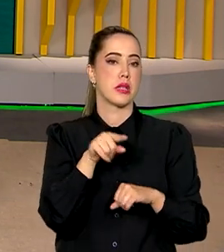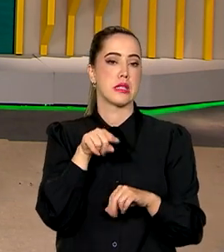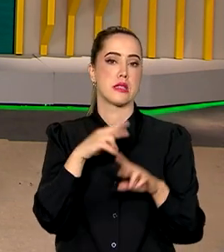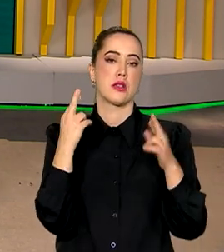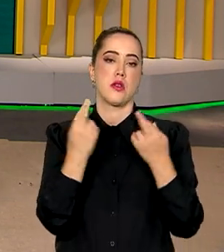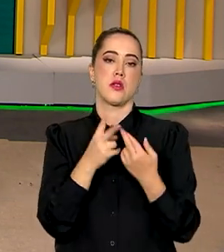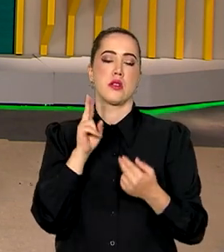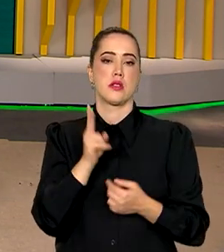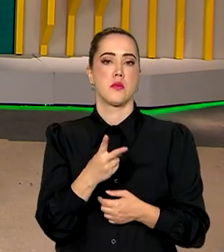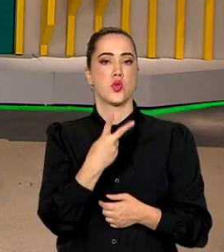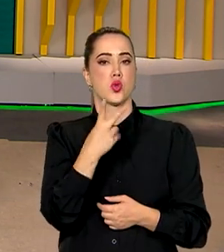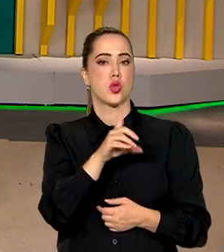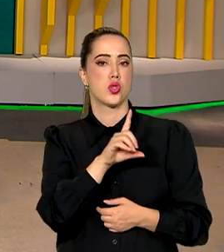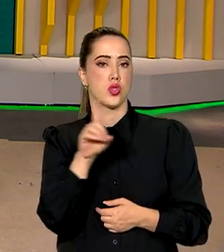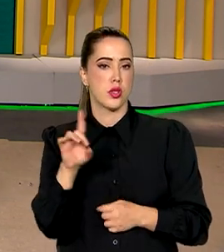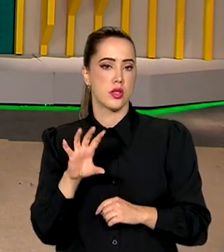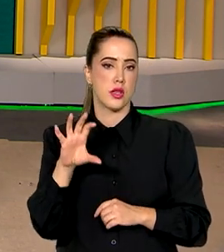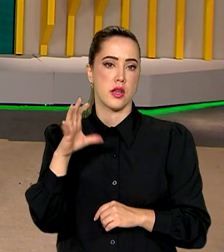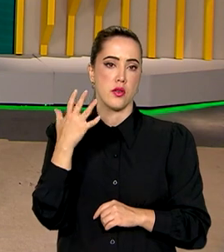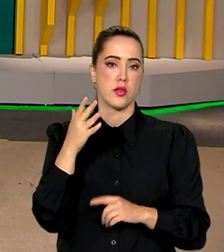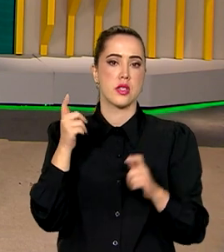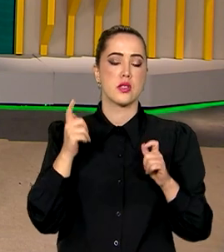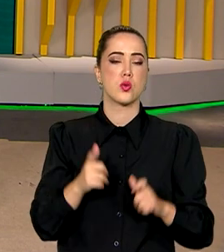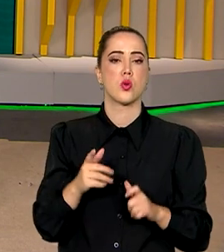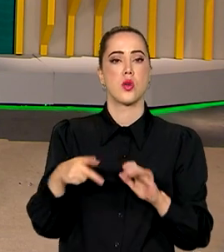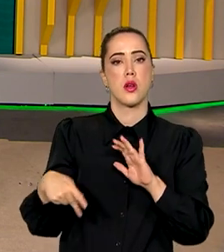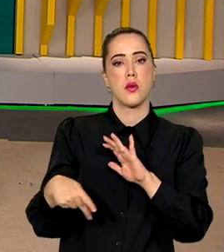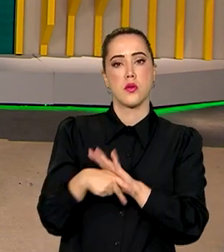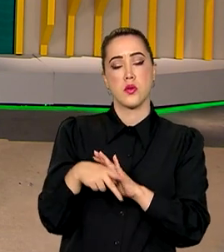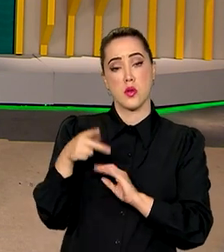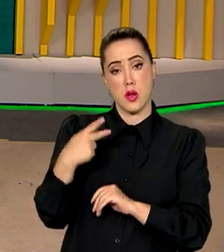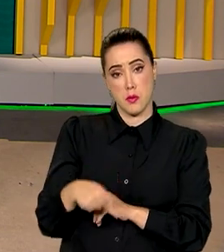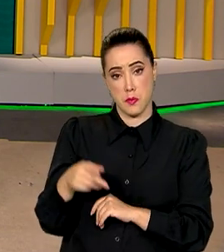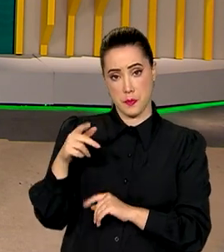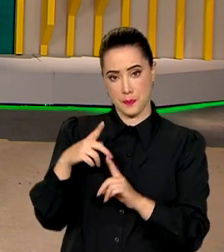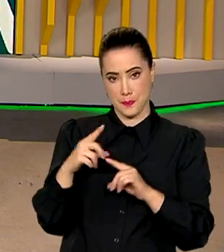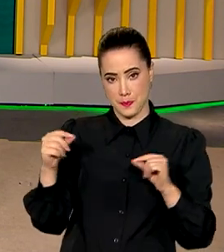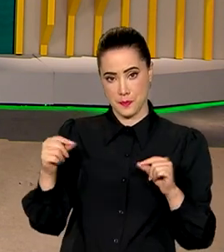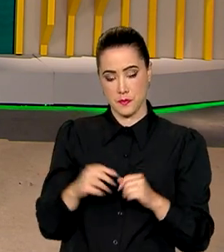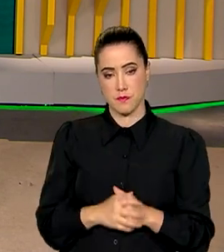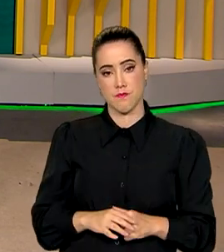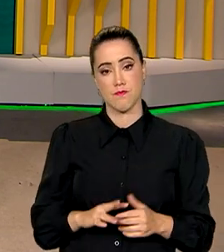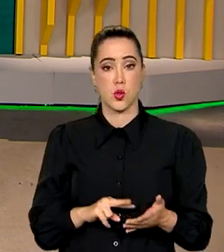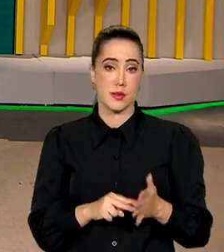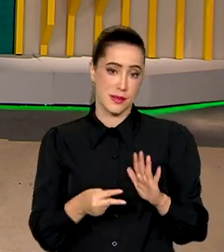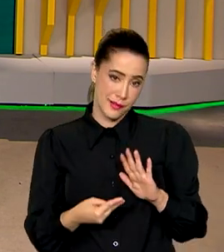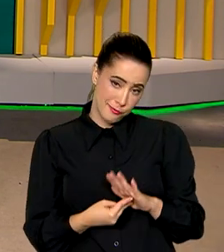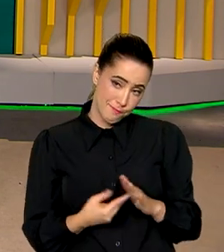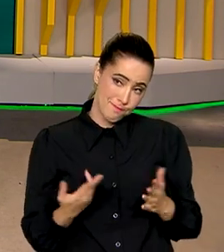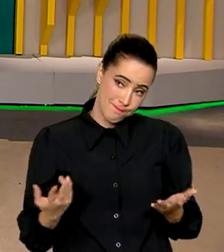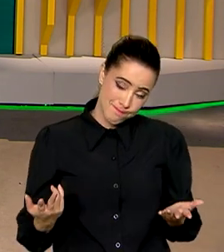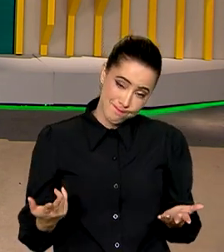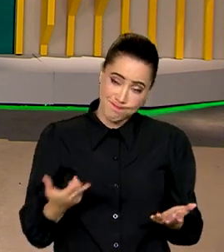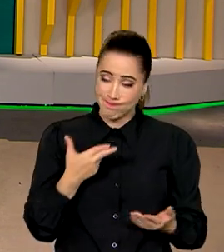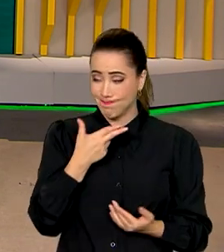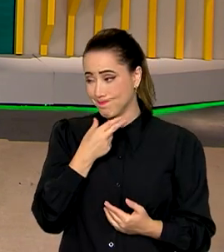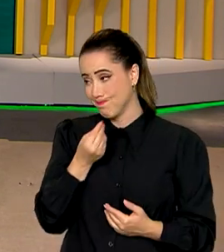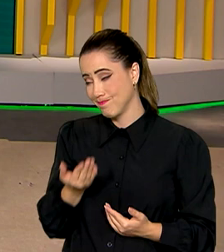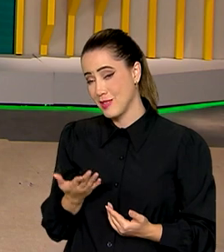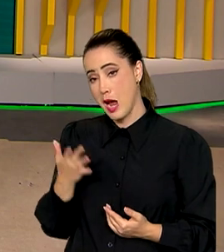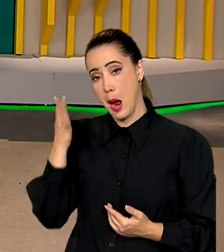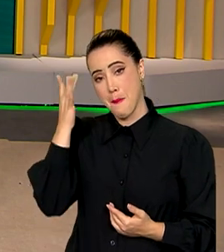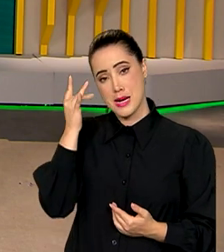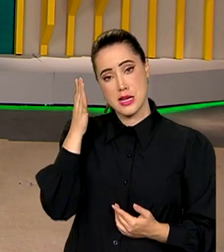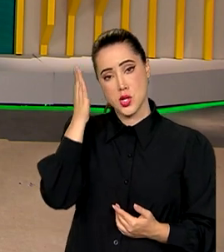são sempre de dois dias e ocorrem na série da instituição aqui em Brasília. Ou seja, Roberto, o resultado só vai ser